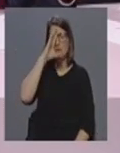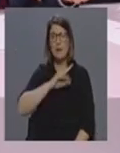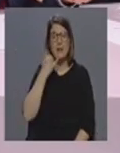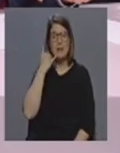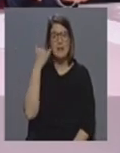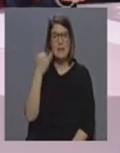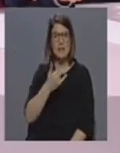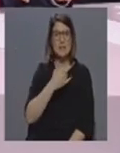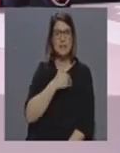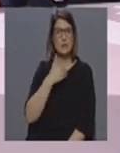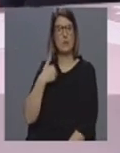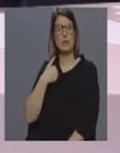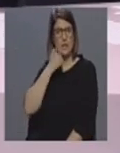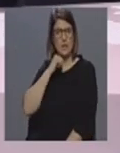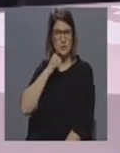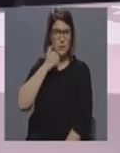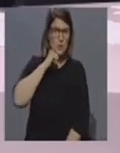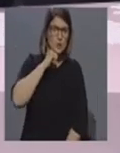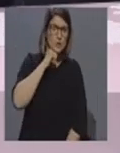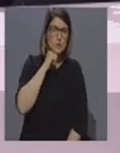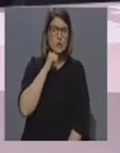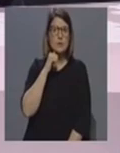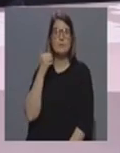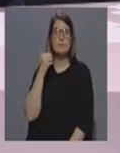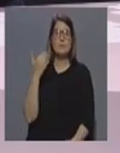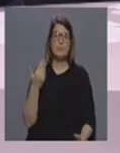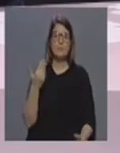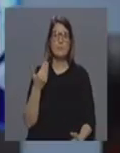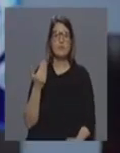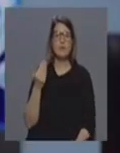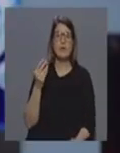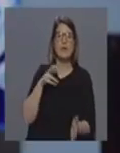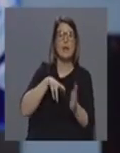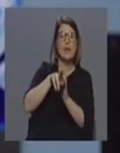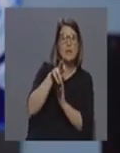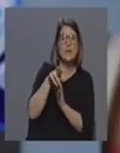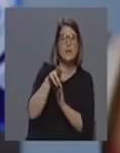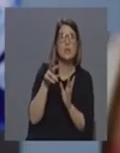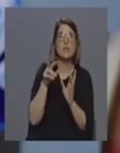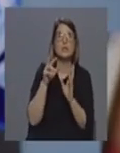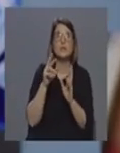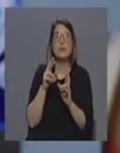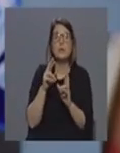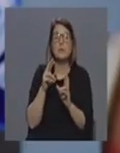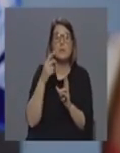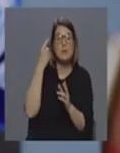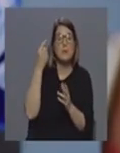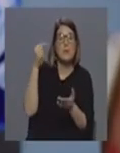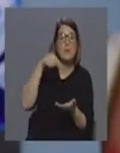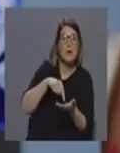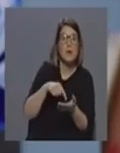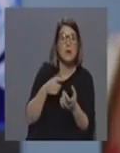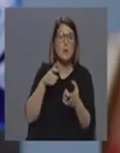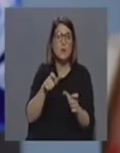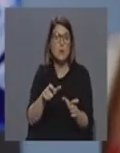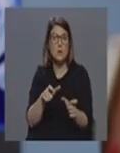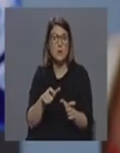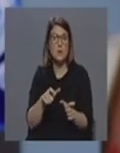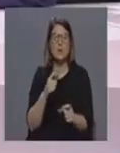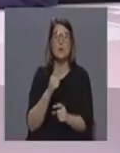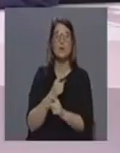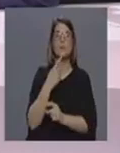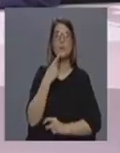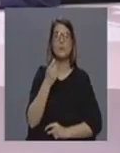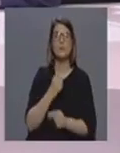para a linha saúde Açores embarcam e esperam que haja algum tipo de controle cá eu pergunto isto porque nós hoje